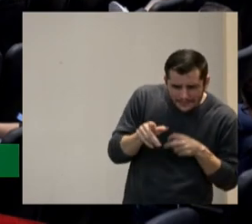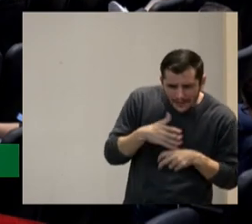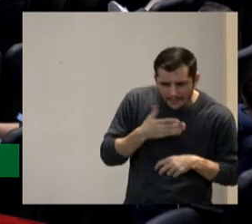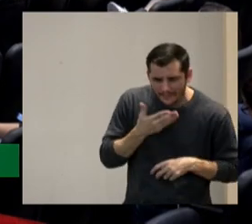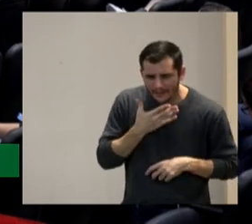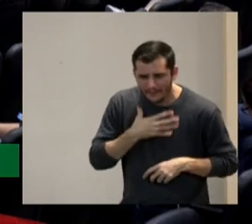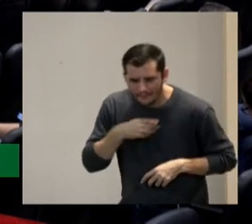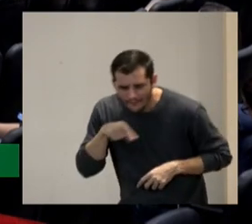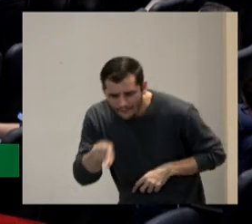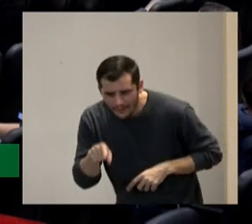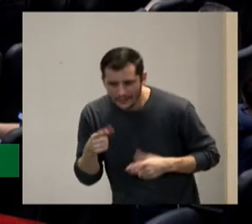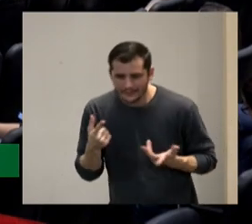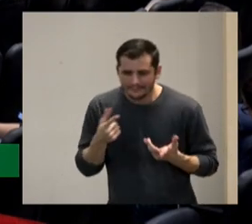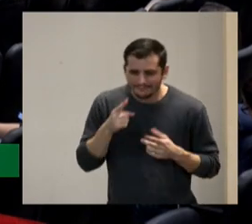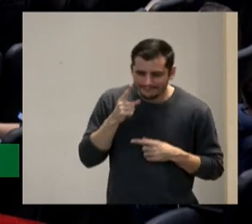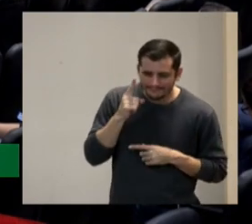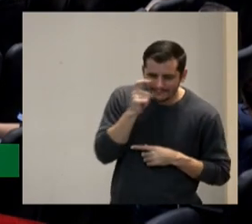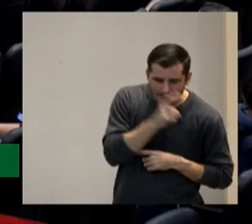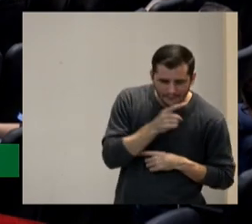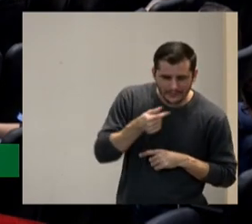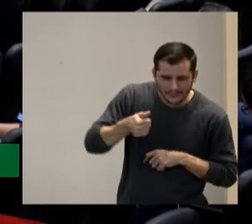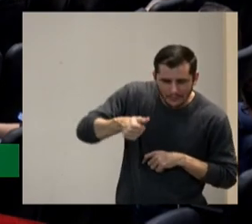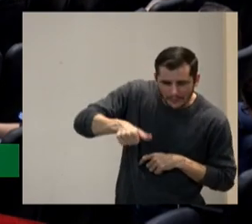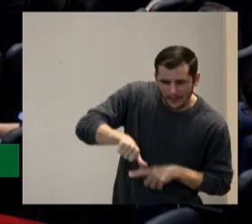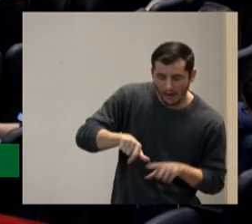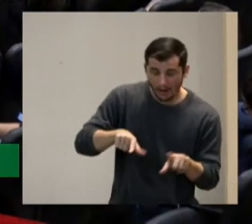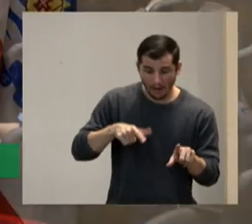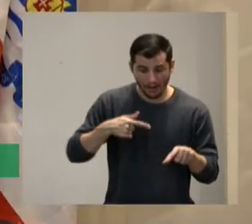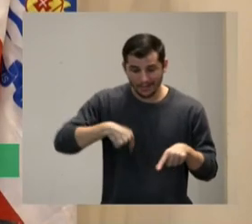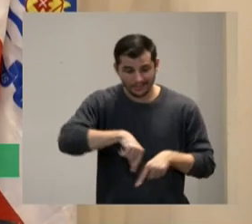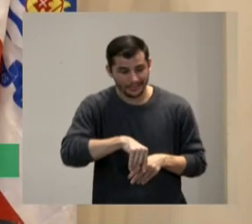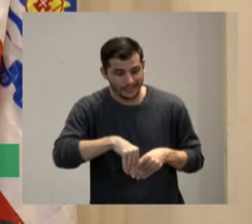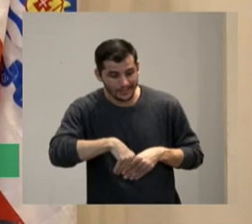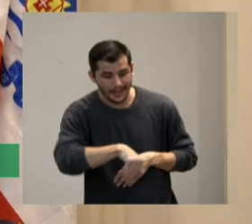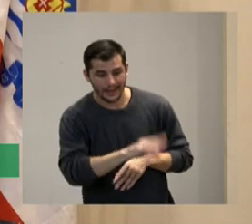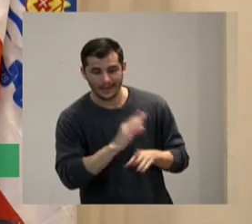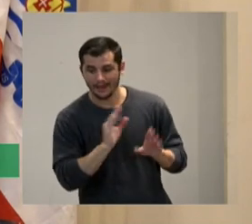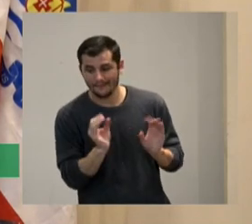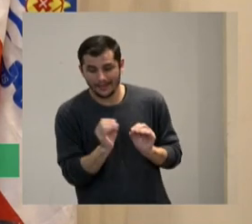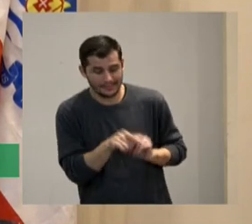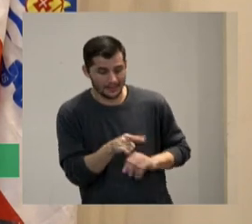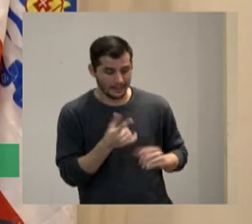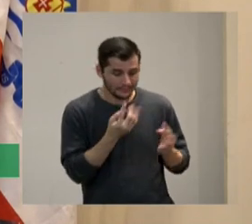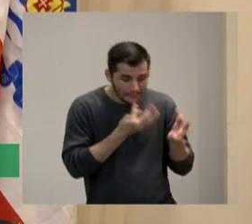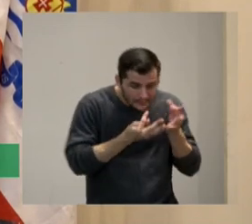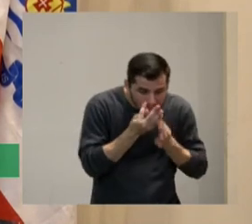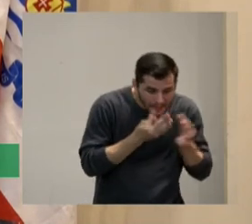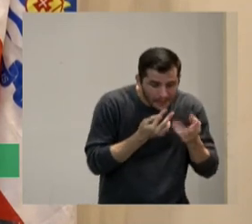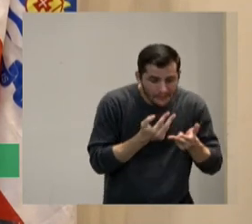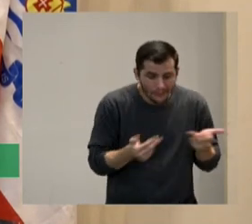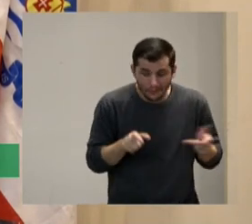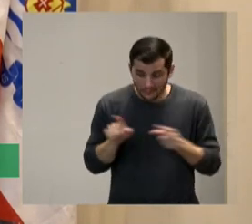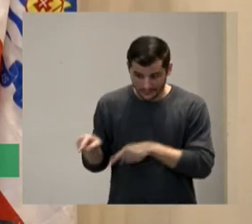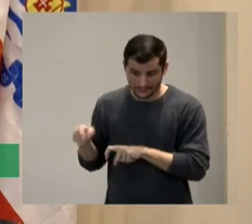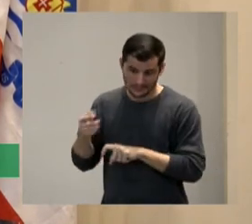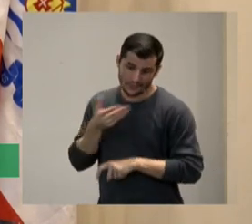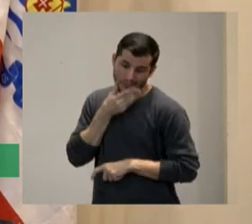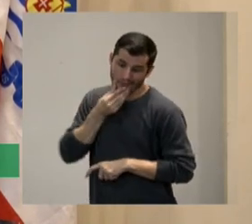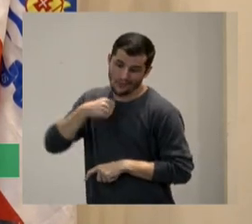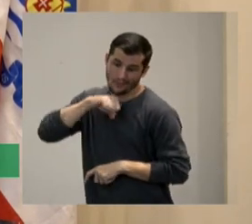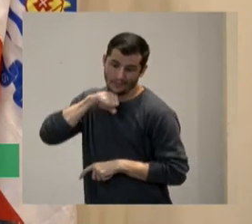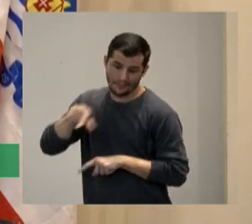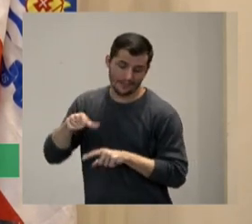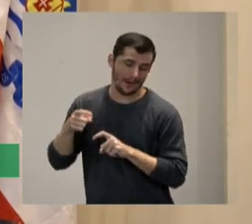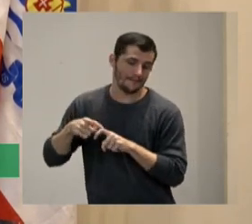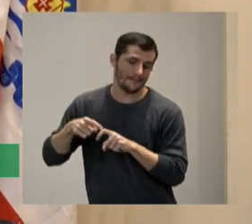terapias e e o pai não aceita e é médico e a gente tem essas limitações e